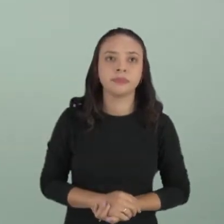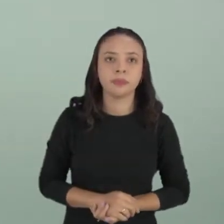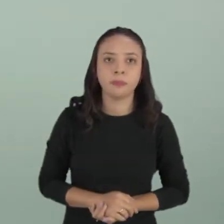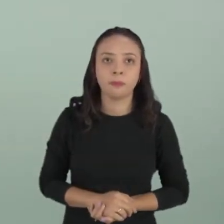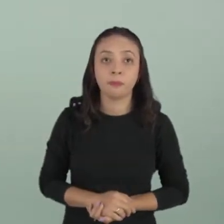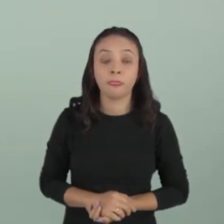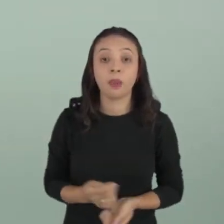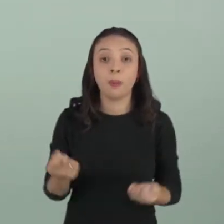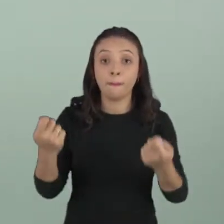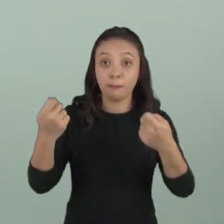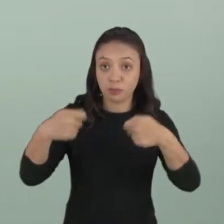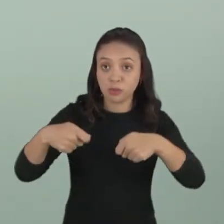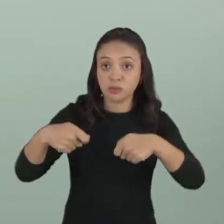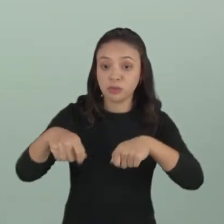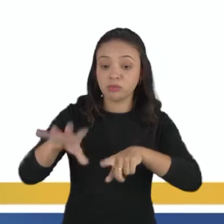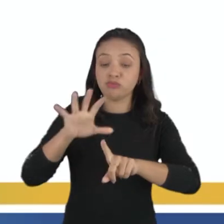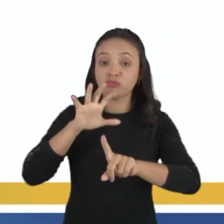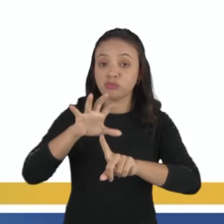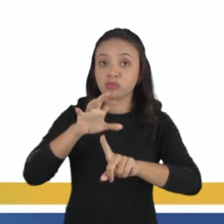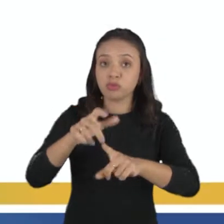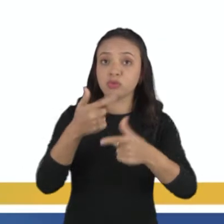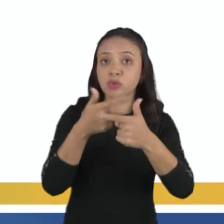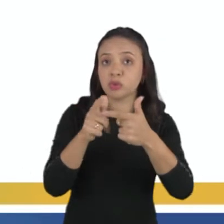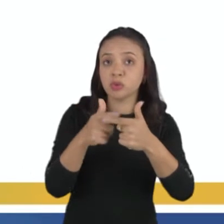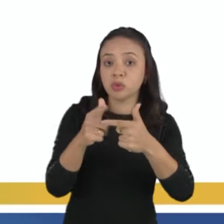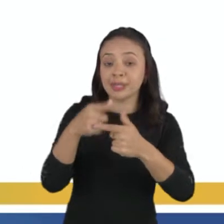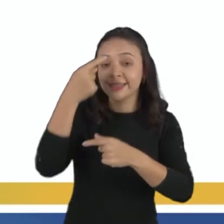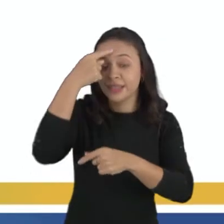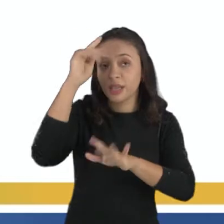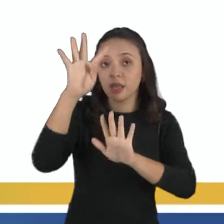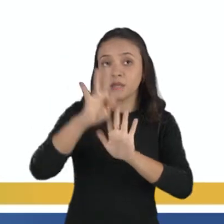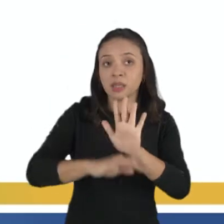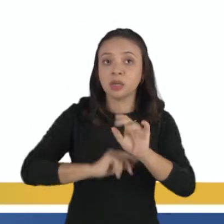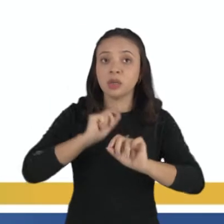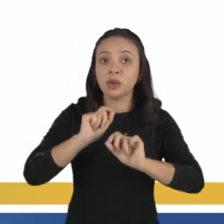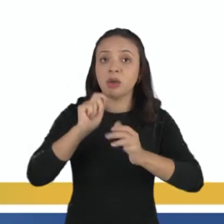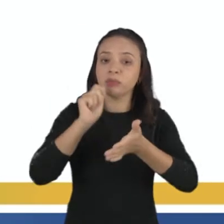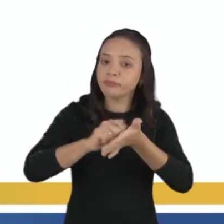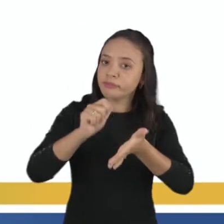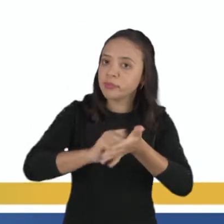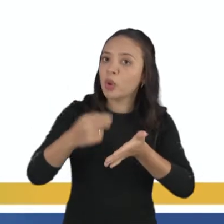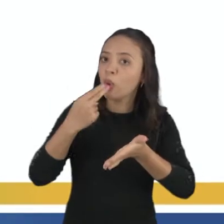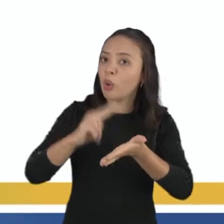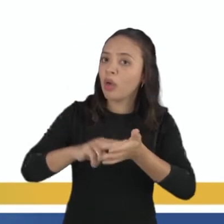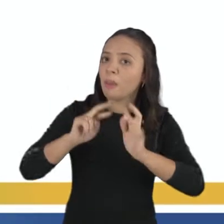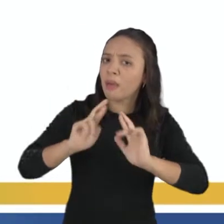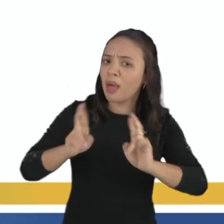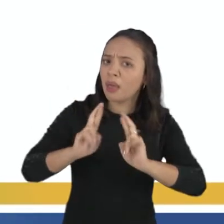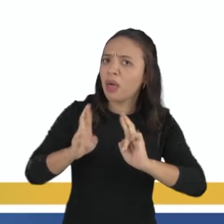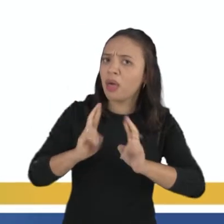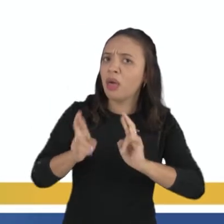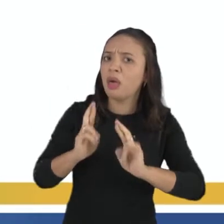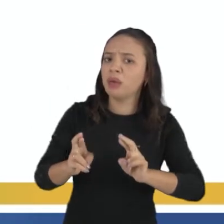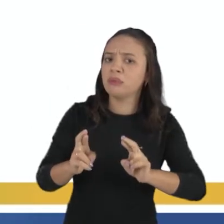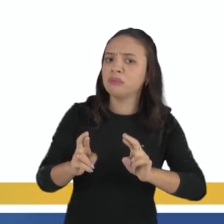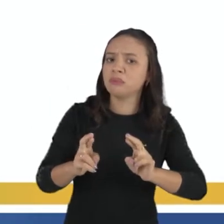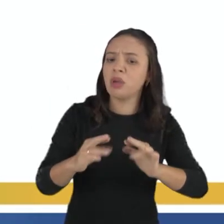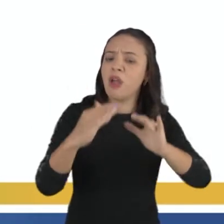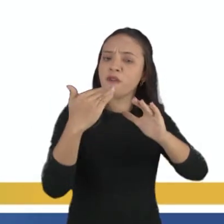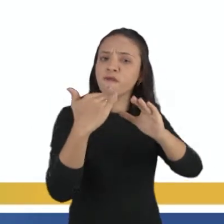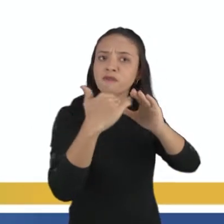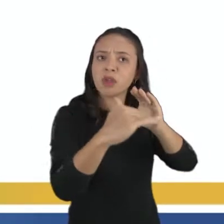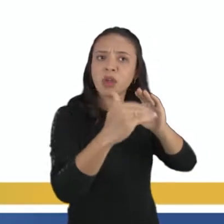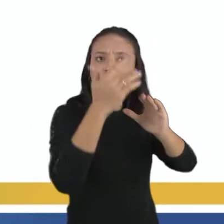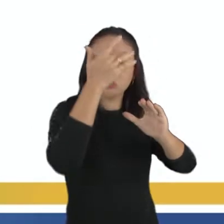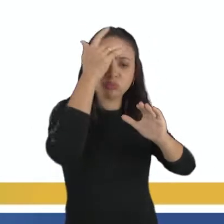Uma forma de intervir nesses problemas, produzindo textos, é escrevendo uma carta de reclamação, endereçada a